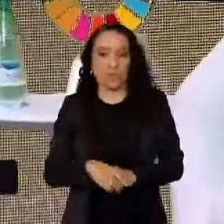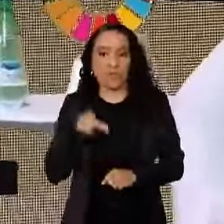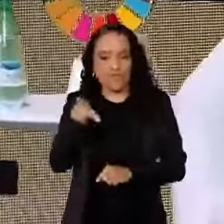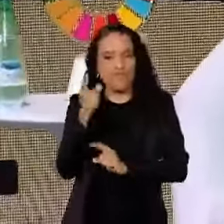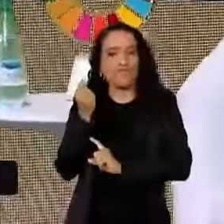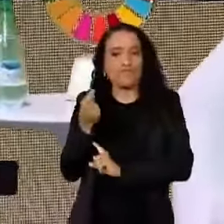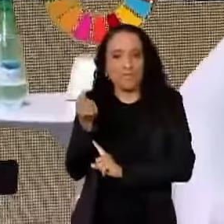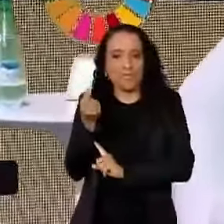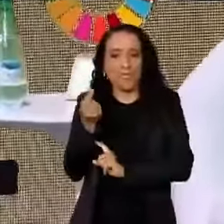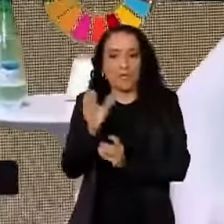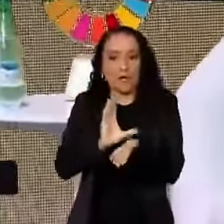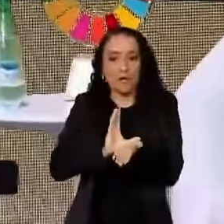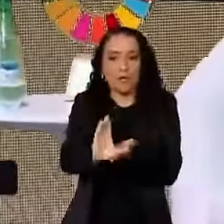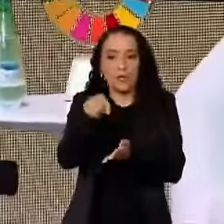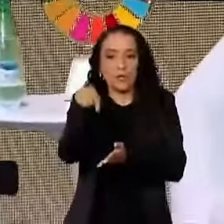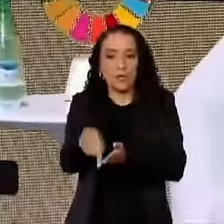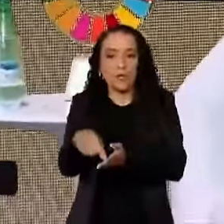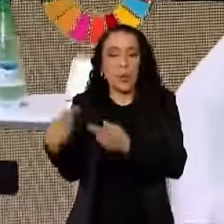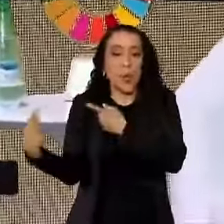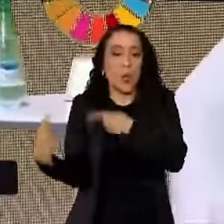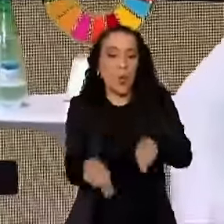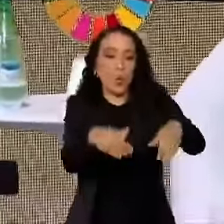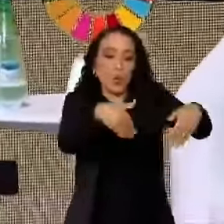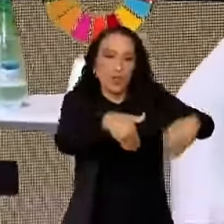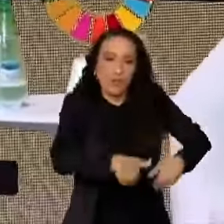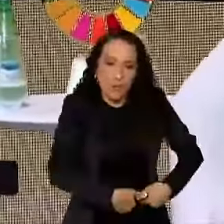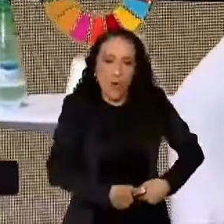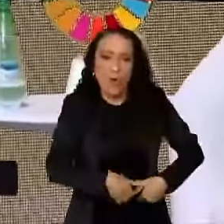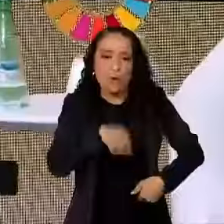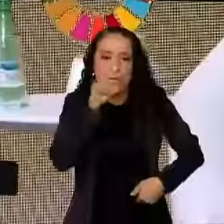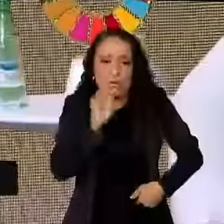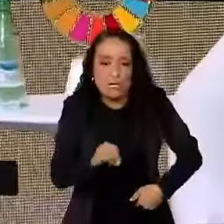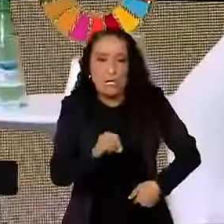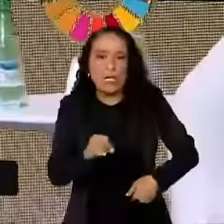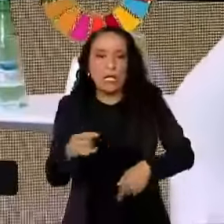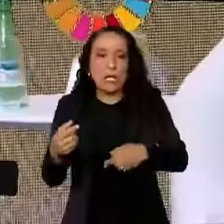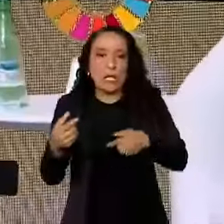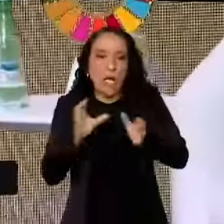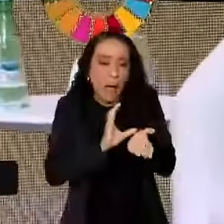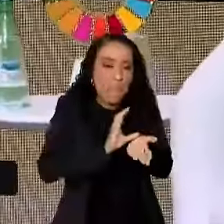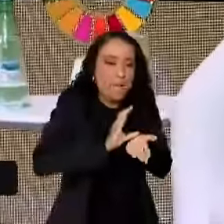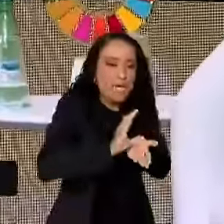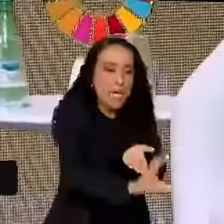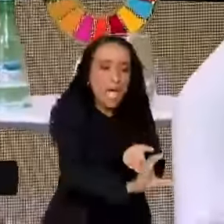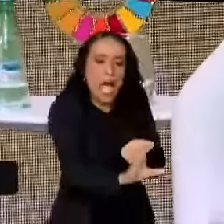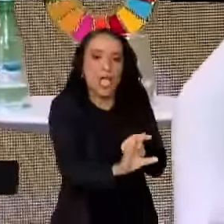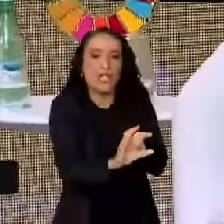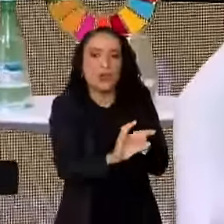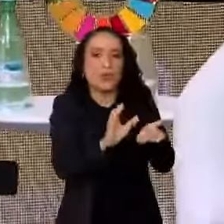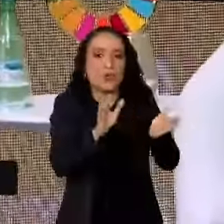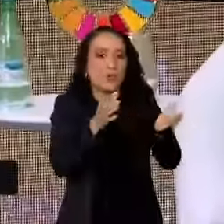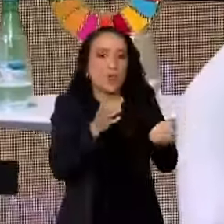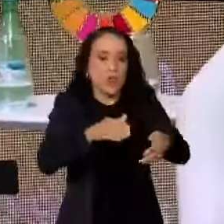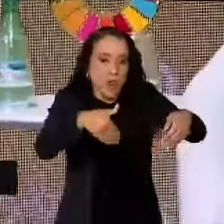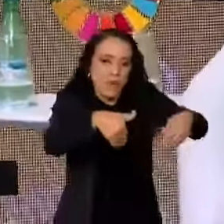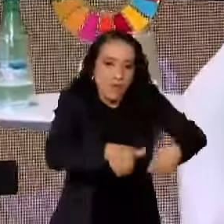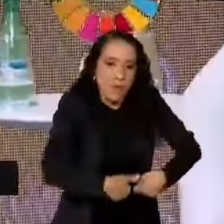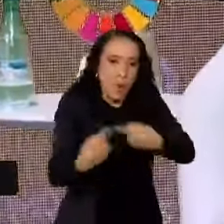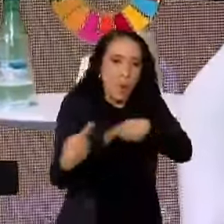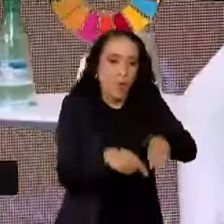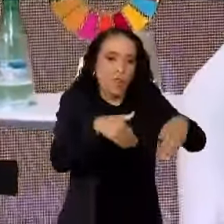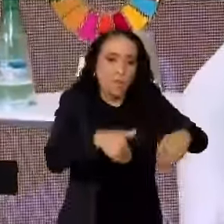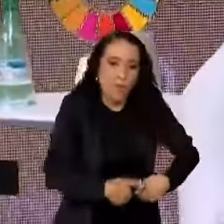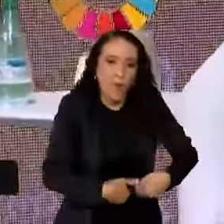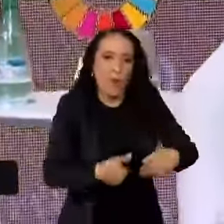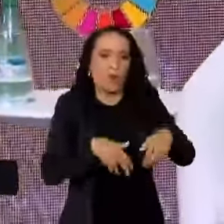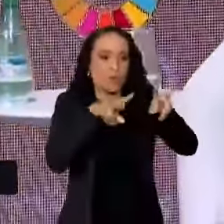dinheiro se aplicado para combater a fome, se aplicado na agricultura familiar, se aplicado para ajudar os países pobres, a gente acabaria com a